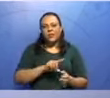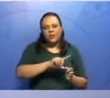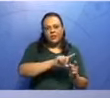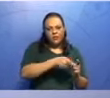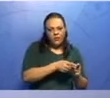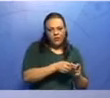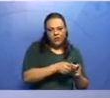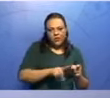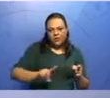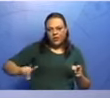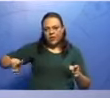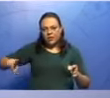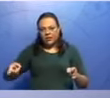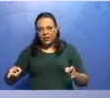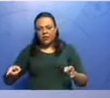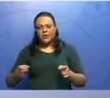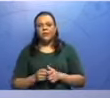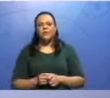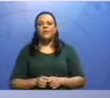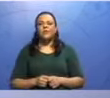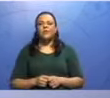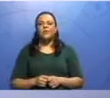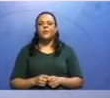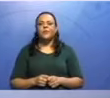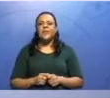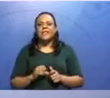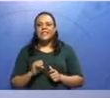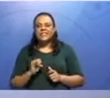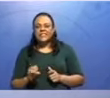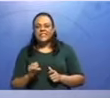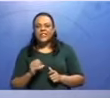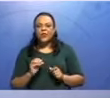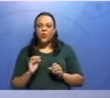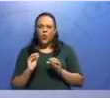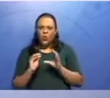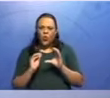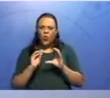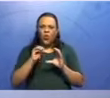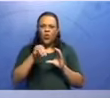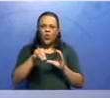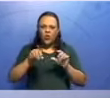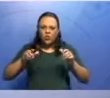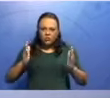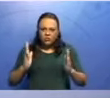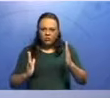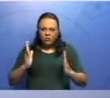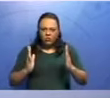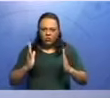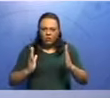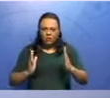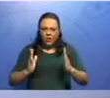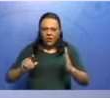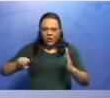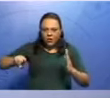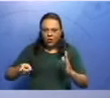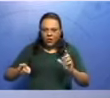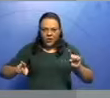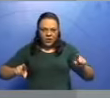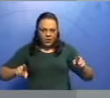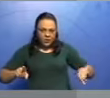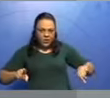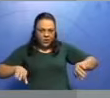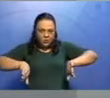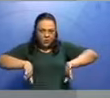e uma vírgula depois. Certo? Então, quando eu insiro uma coisa no meio dos dois, é uma vírgula antes e uma depois, para